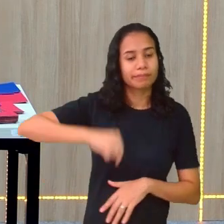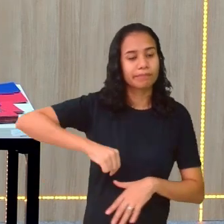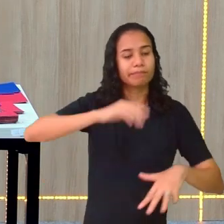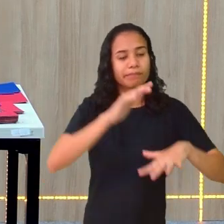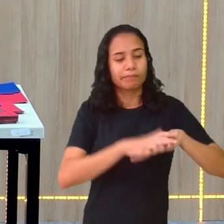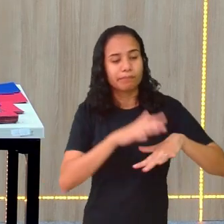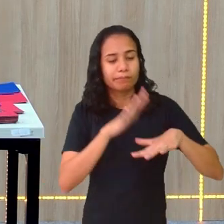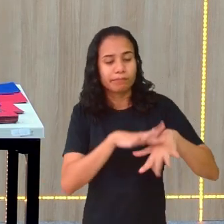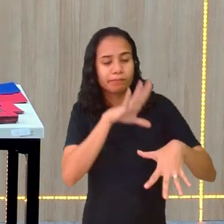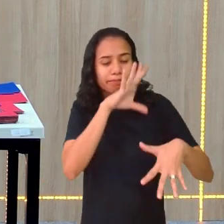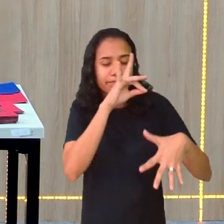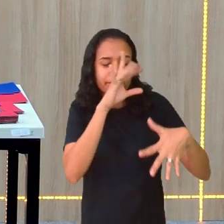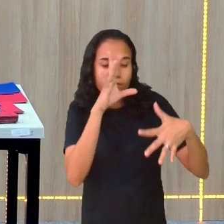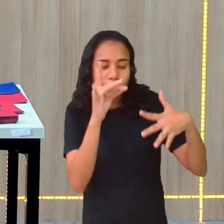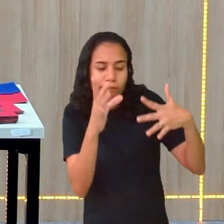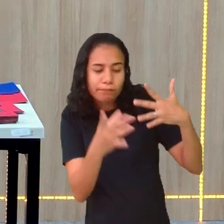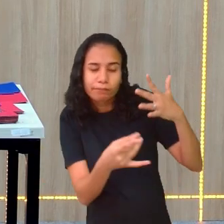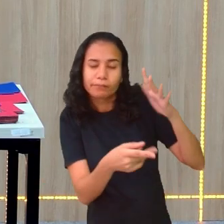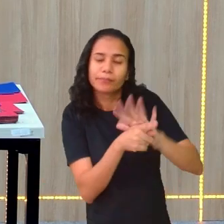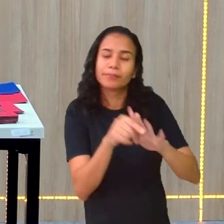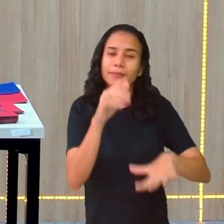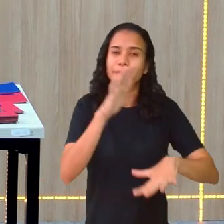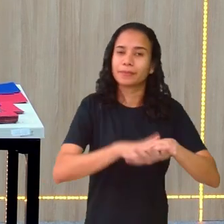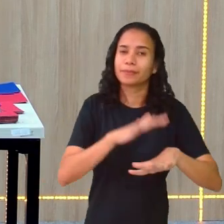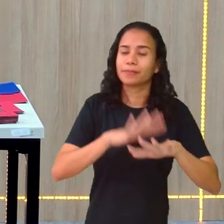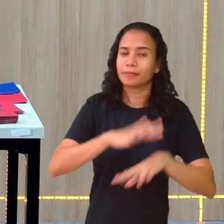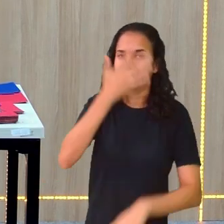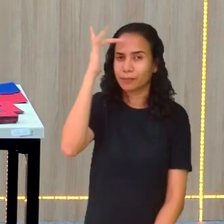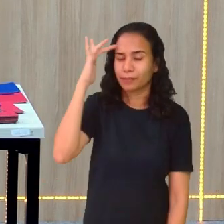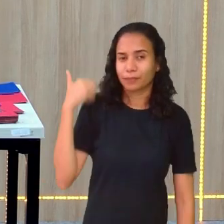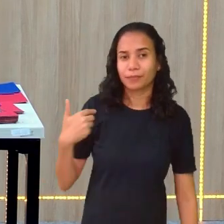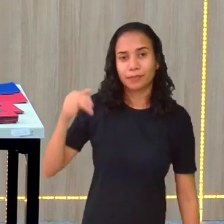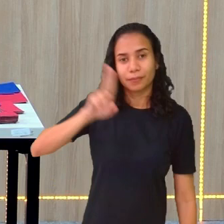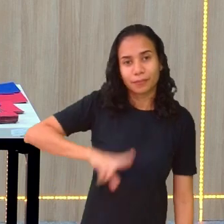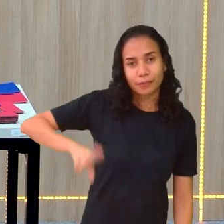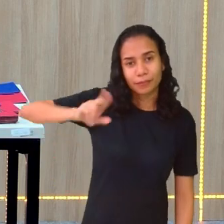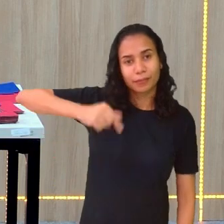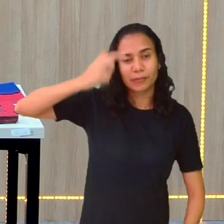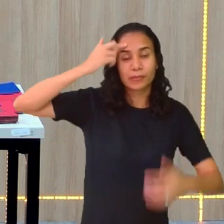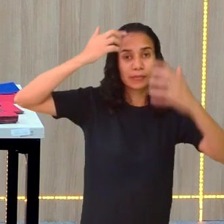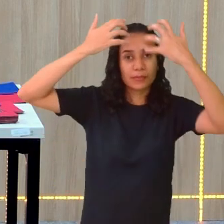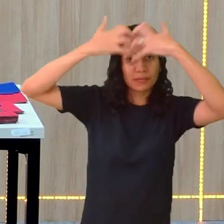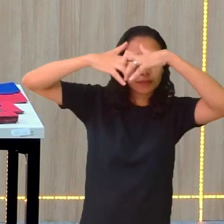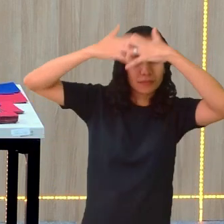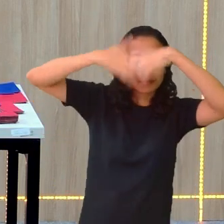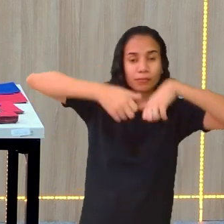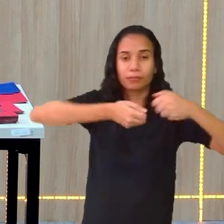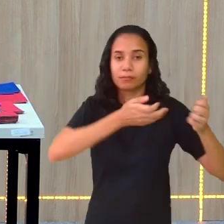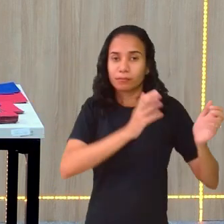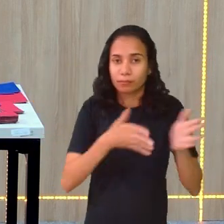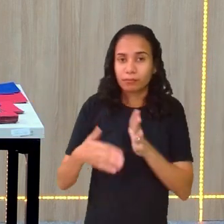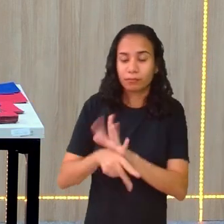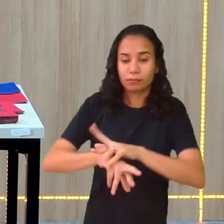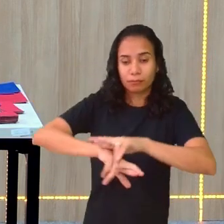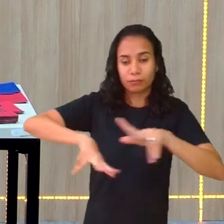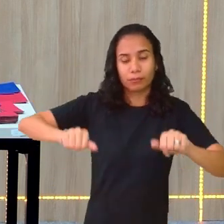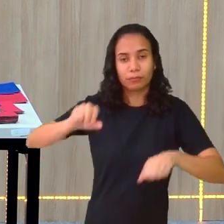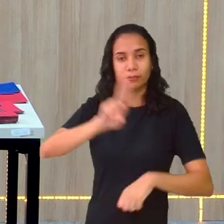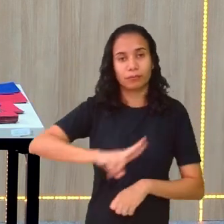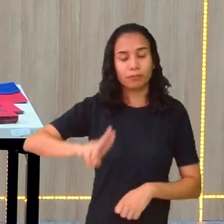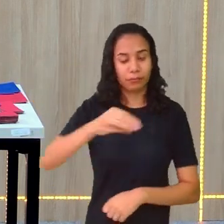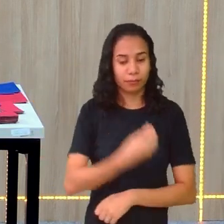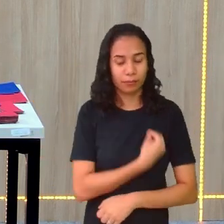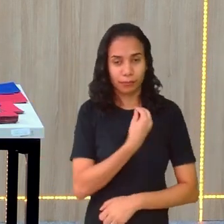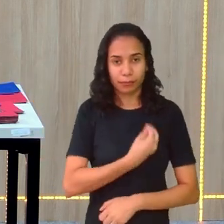muito particular da matemática, né? A gente vai usar os raciocínios e os procedimentos em outras coisas aplicadas à